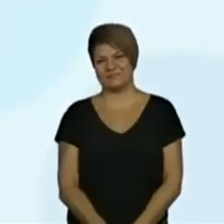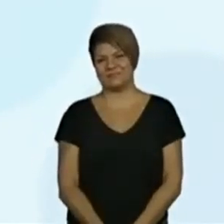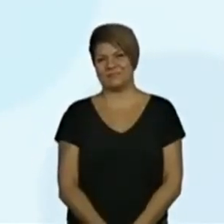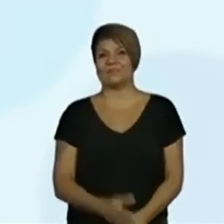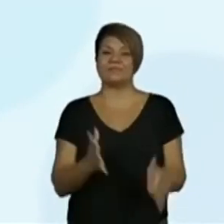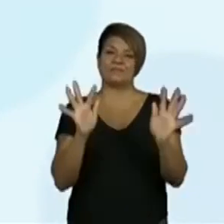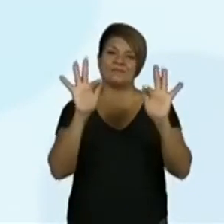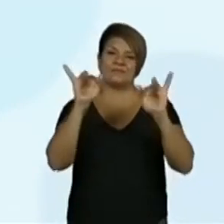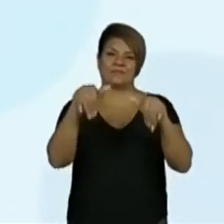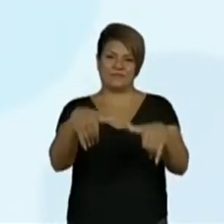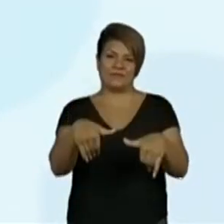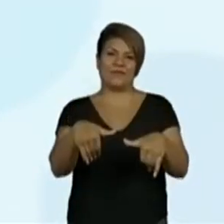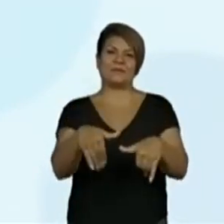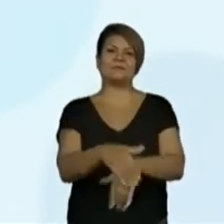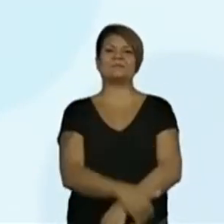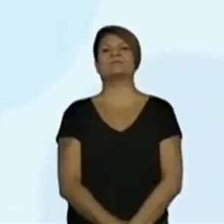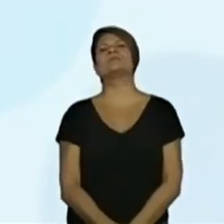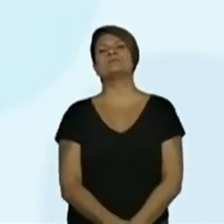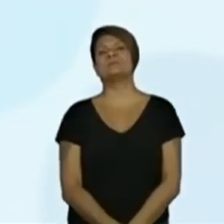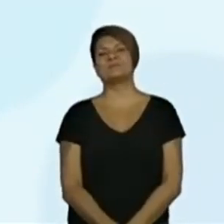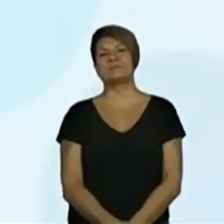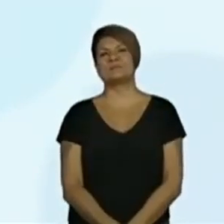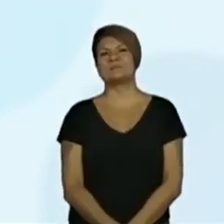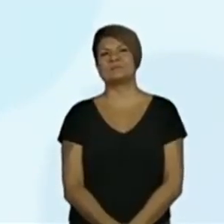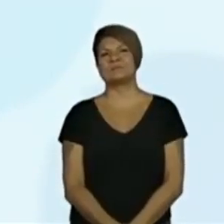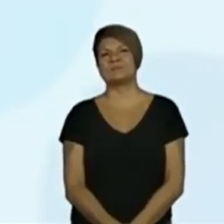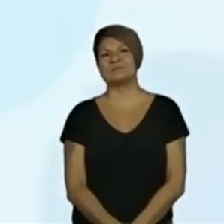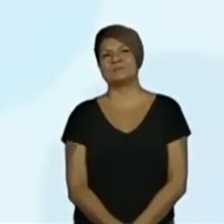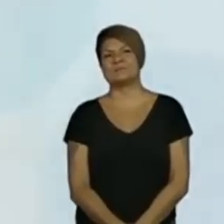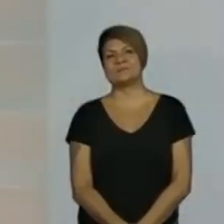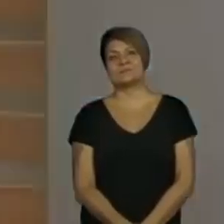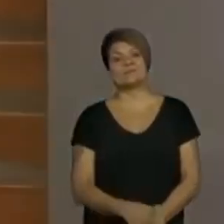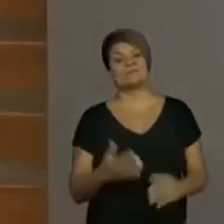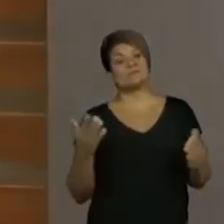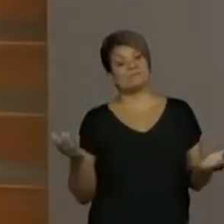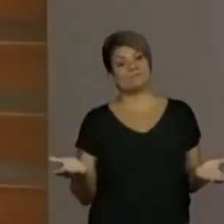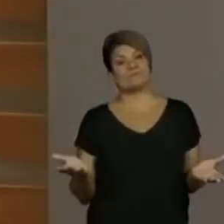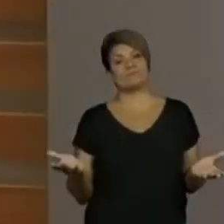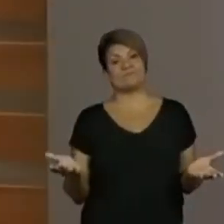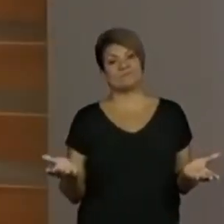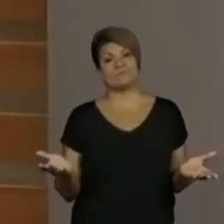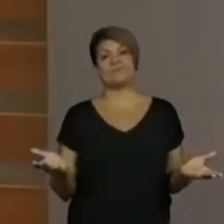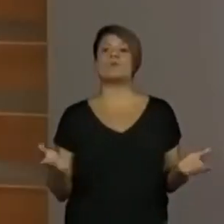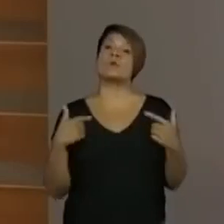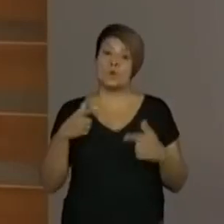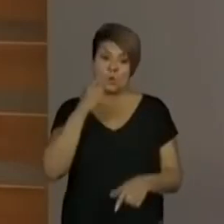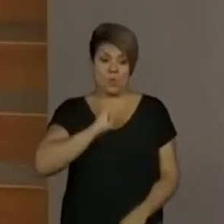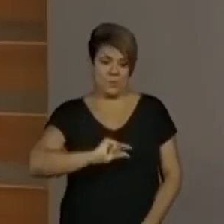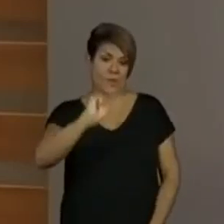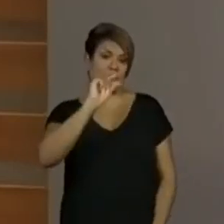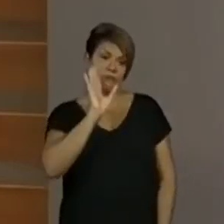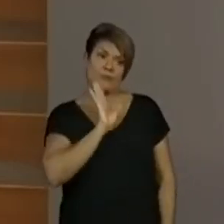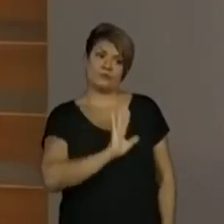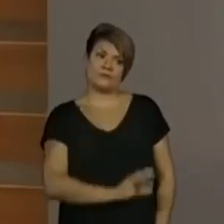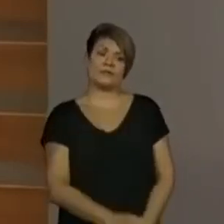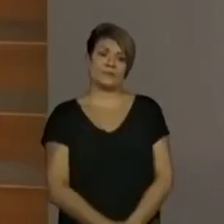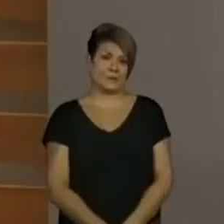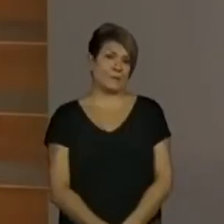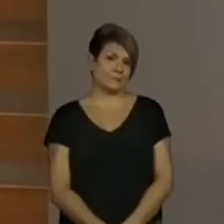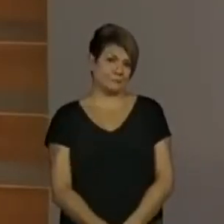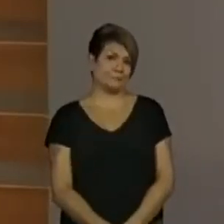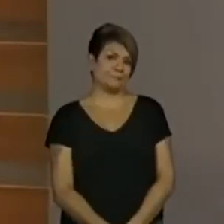fecha a nossa história. Olha que situação. Até que o mago foi bonzinho, né? É.